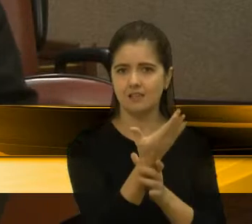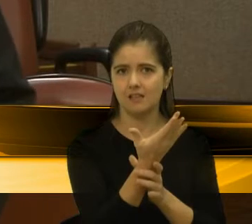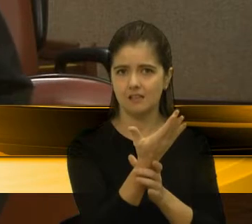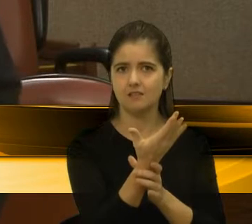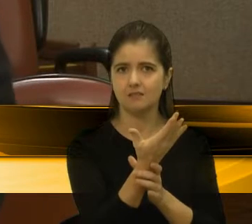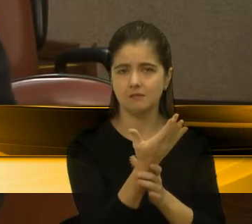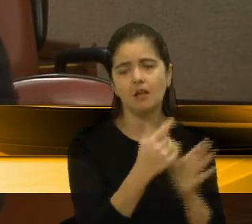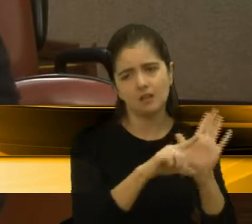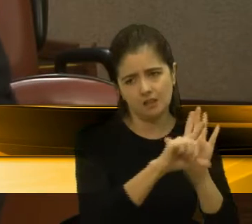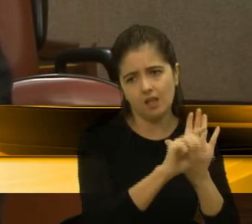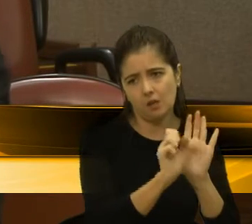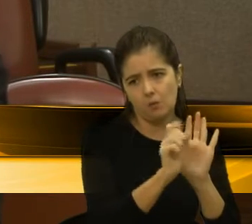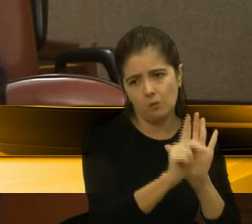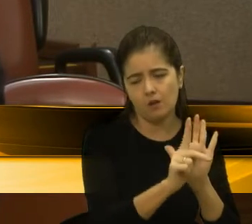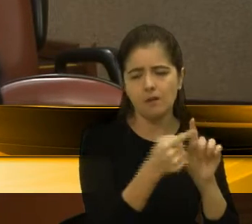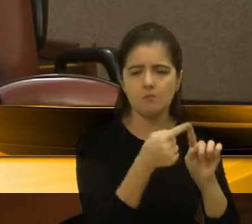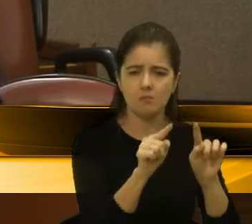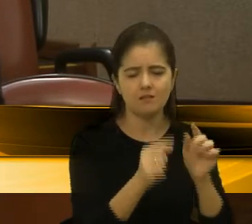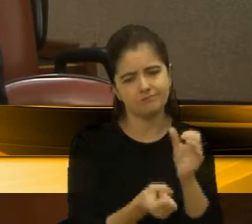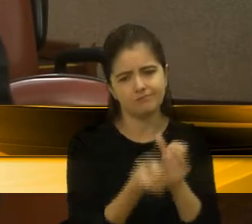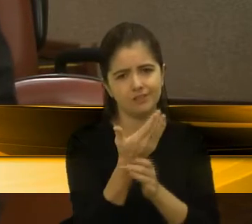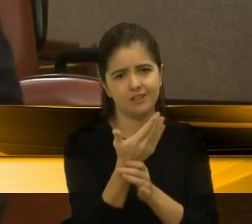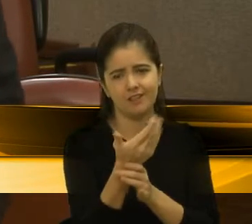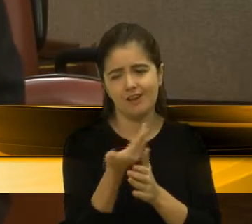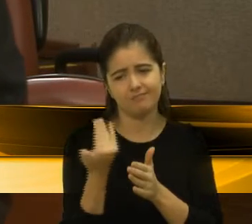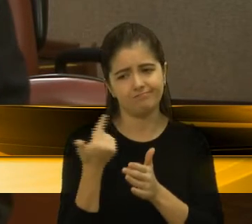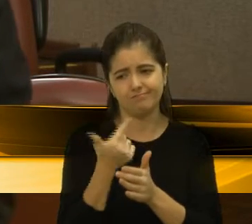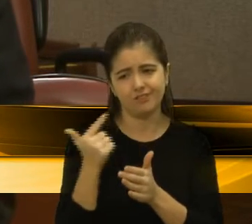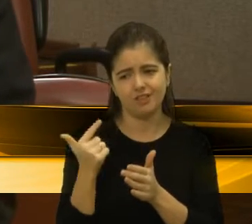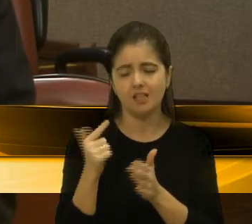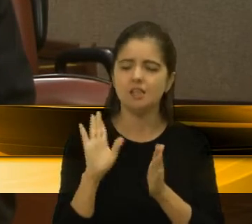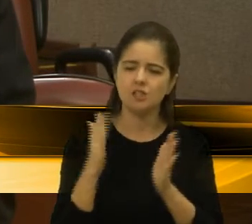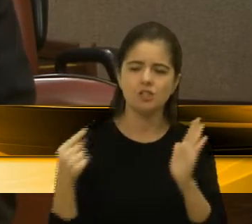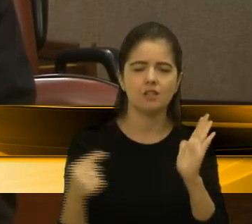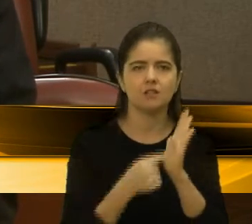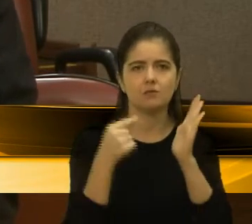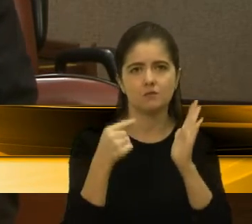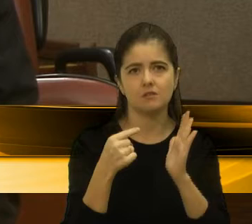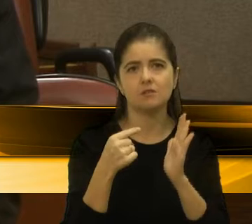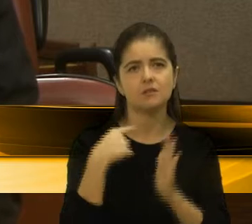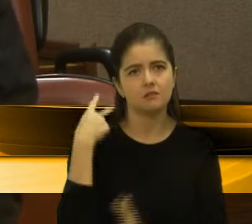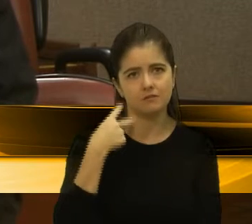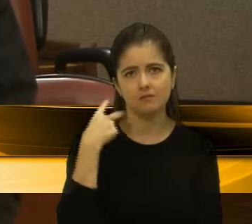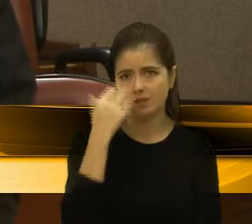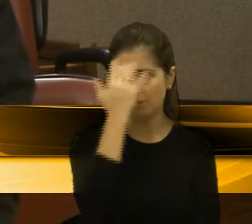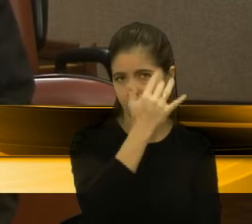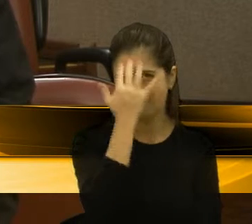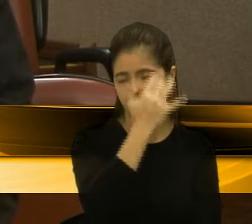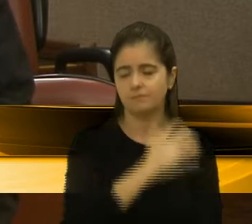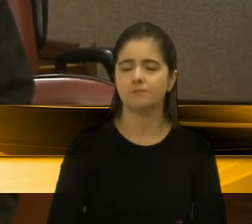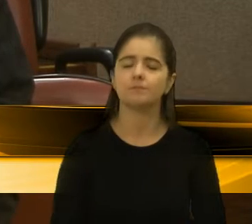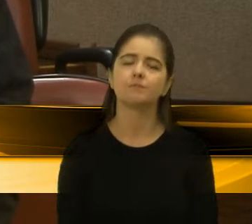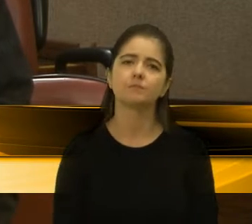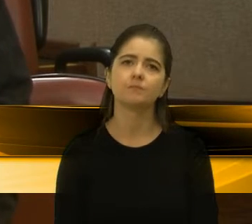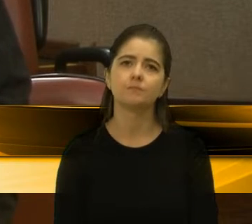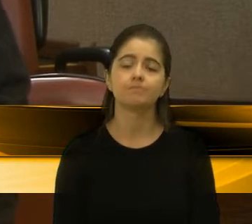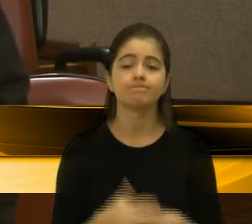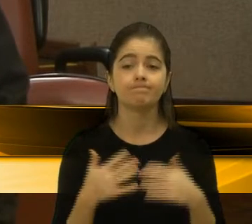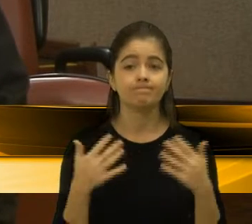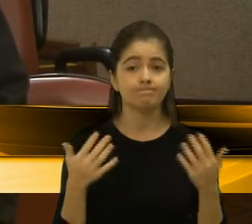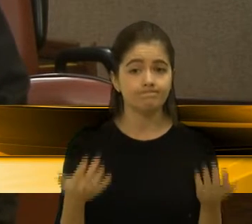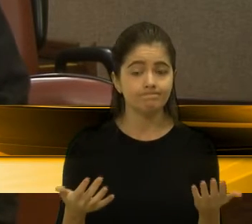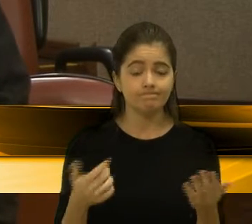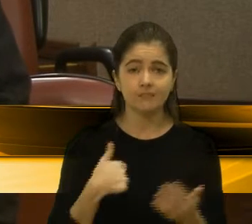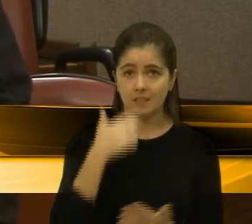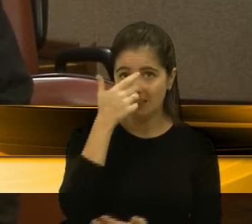por lei, obviamente, e denunciada aqui já pelo vereador Adiló de Domênico. Então, nesse sentido,